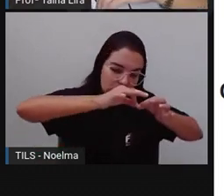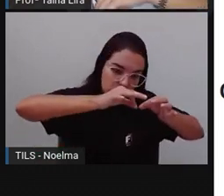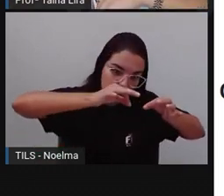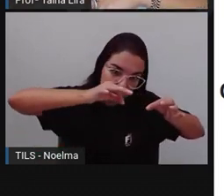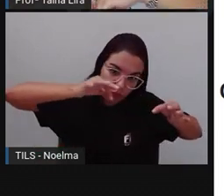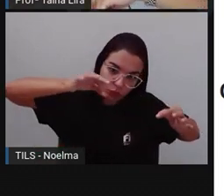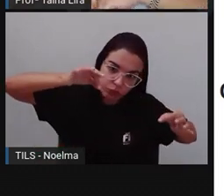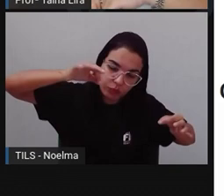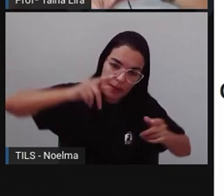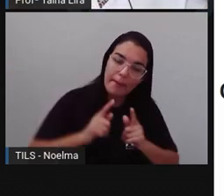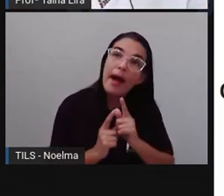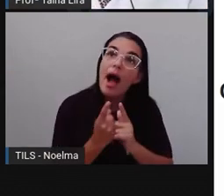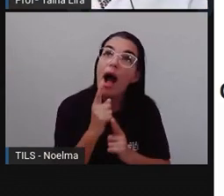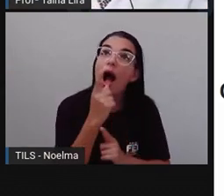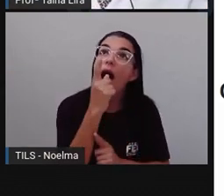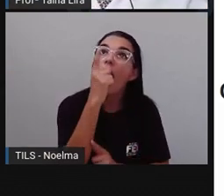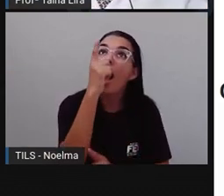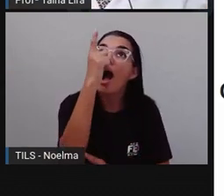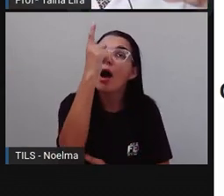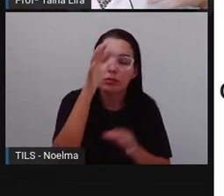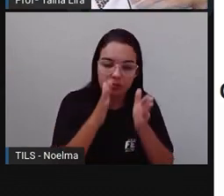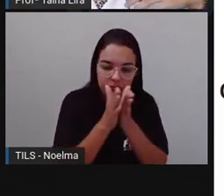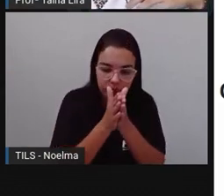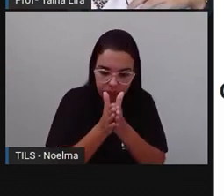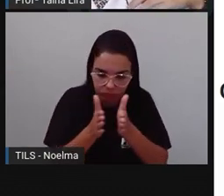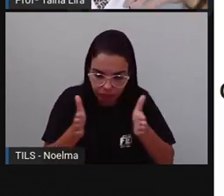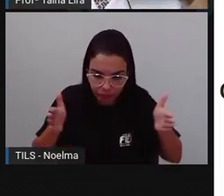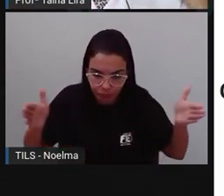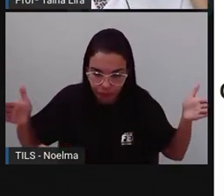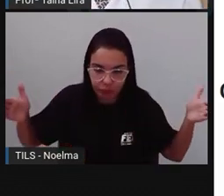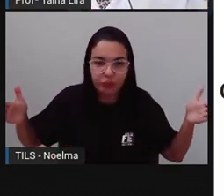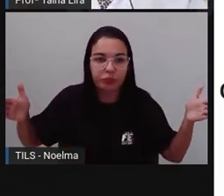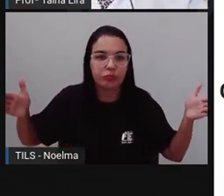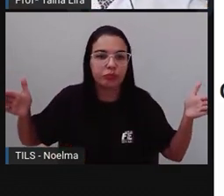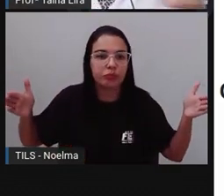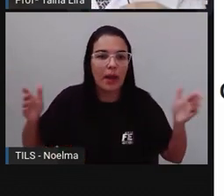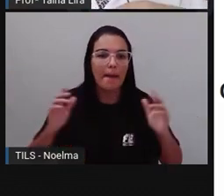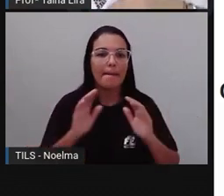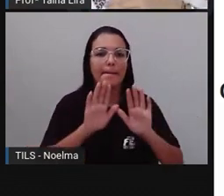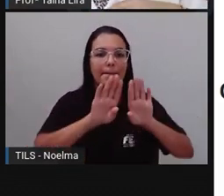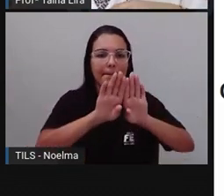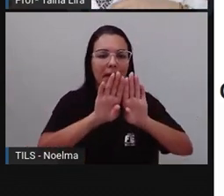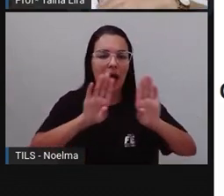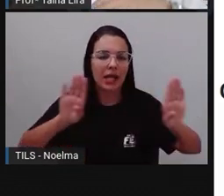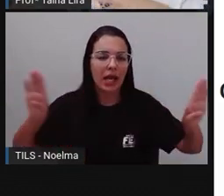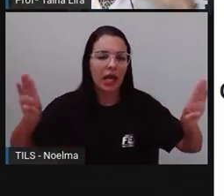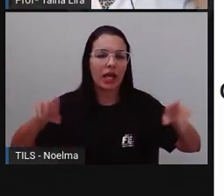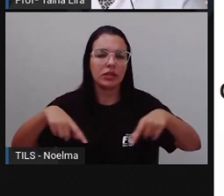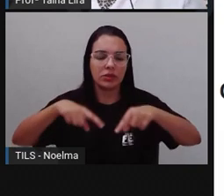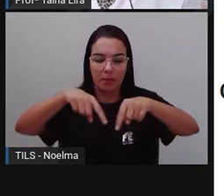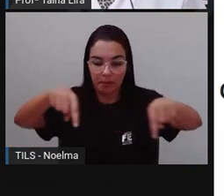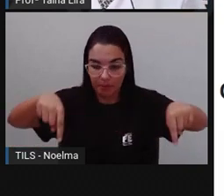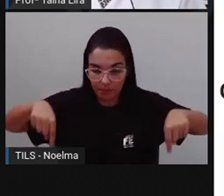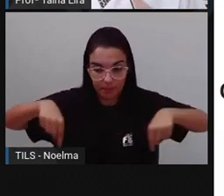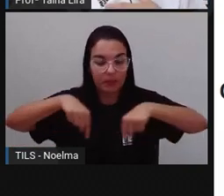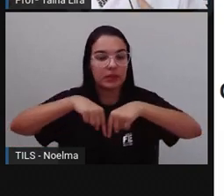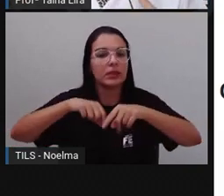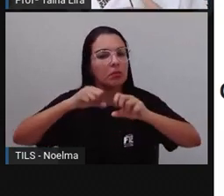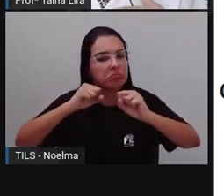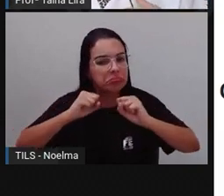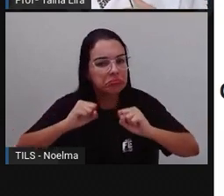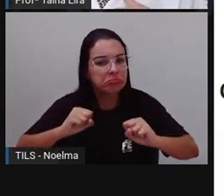Que é usado para medir, É, Objetos, Grandes lugares, Grandes, Paredes, Piso, Então, A trena,